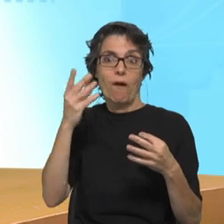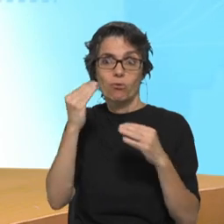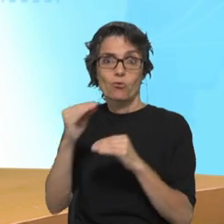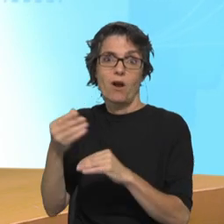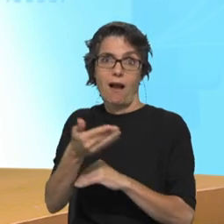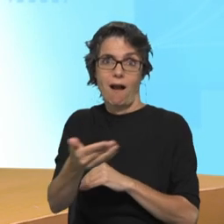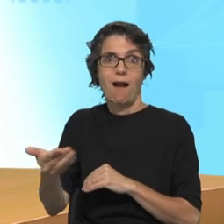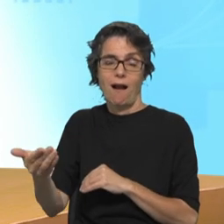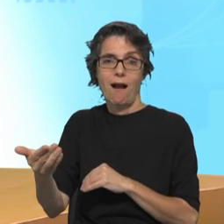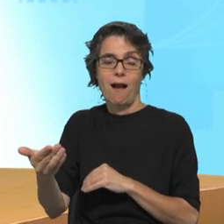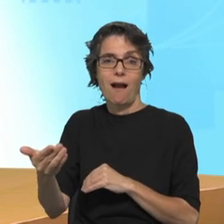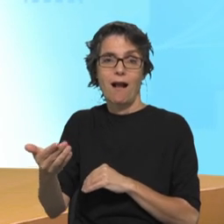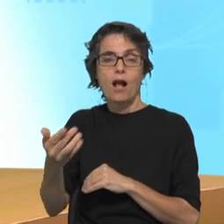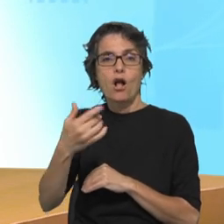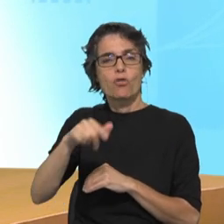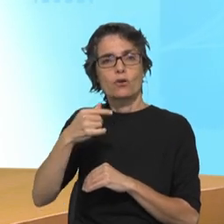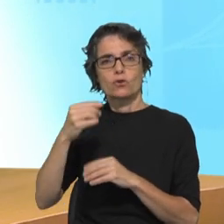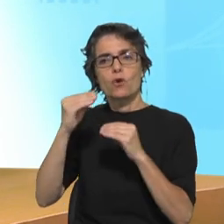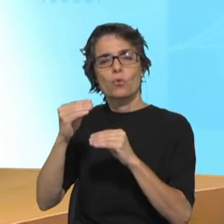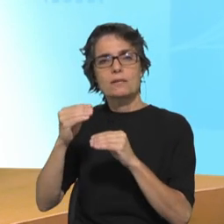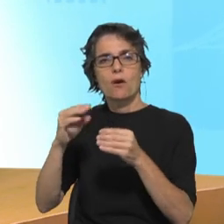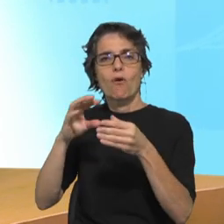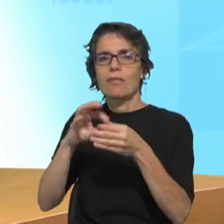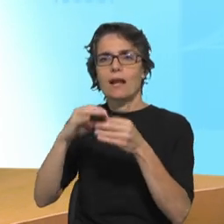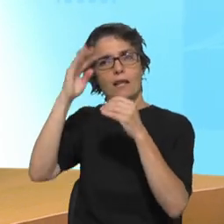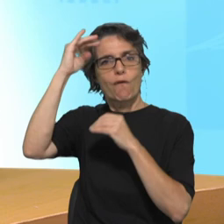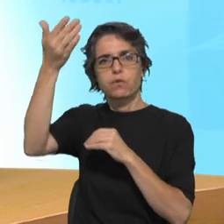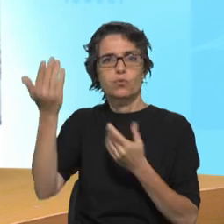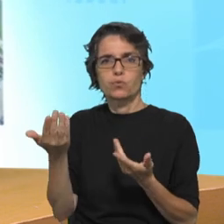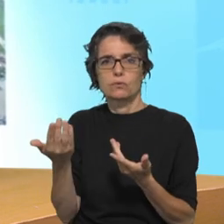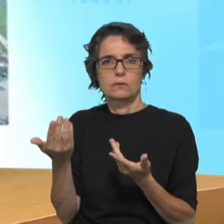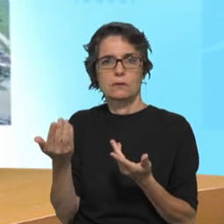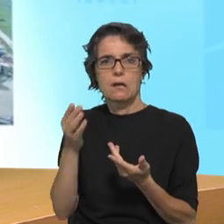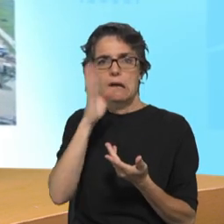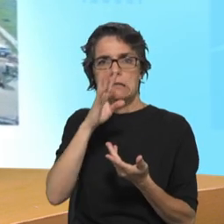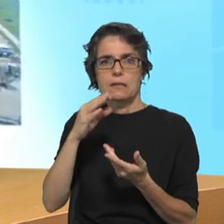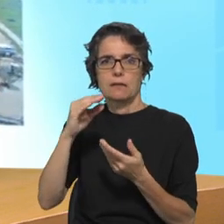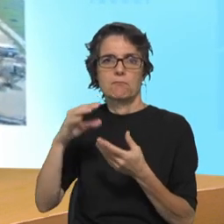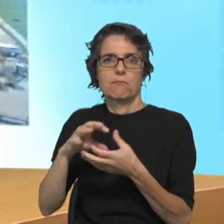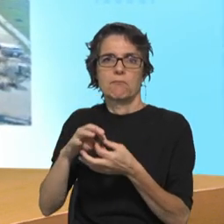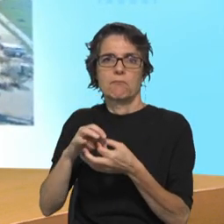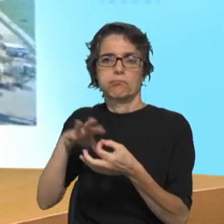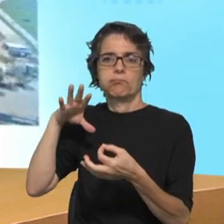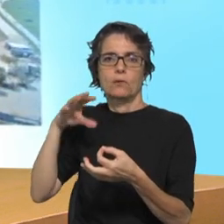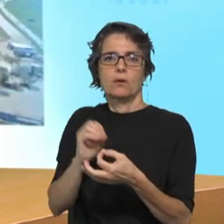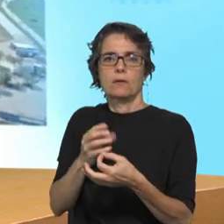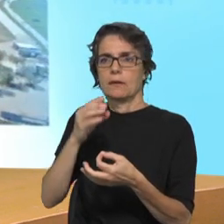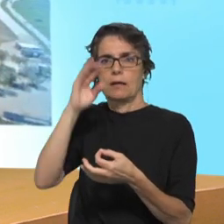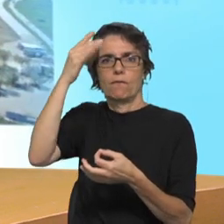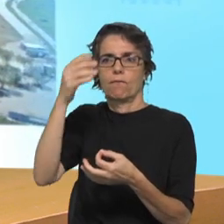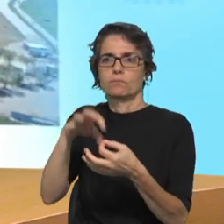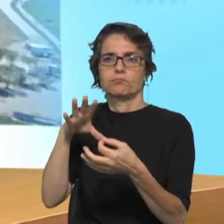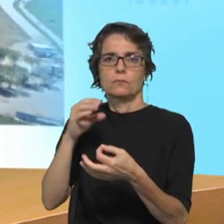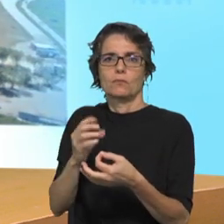Se não são abertos ao futuro, de facto, não estamos a fazer nada, não é? E a tentativa é esta